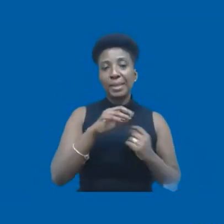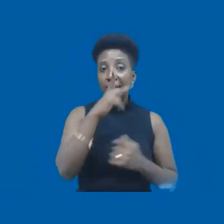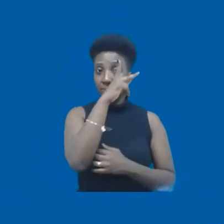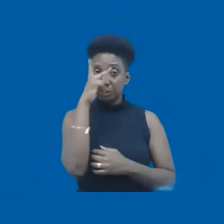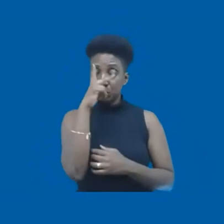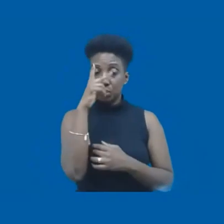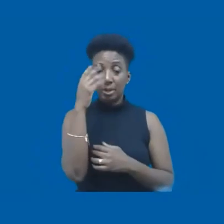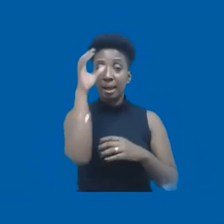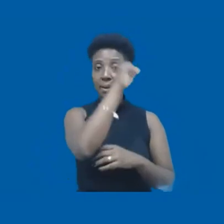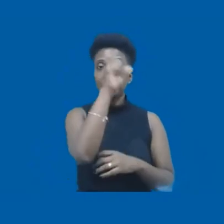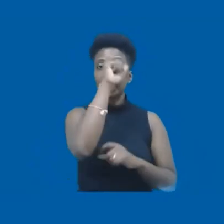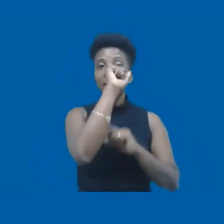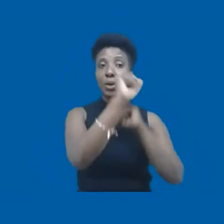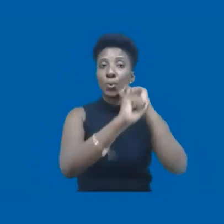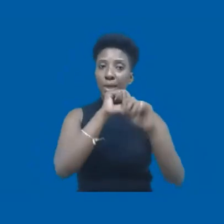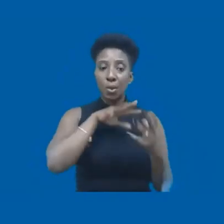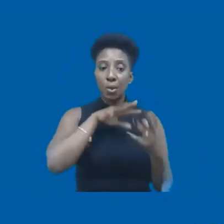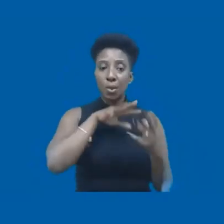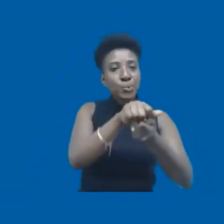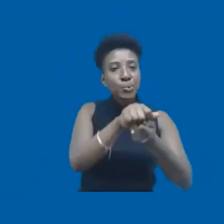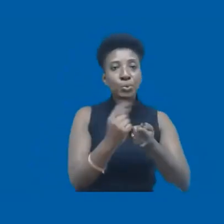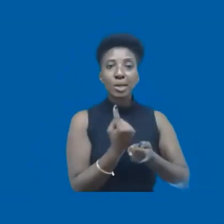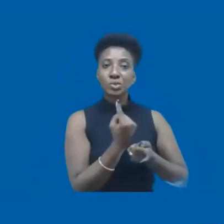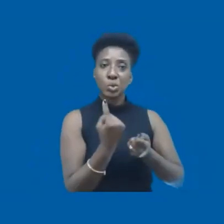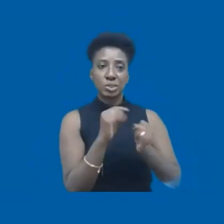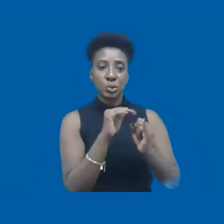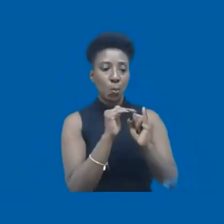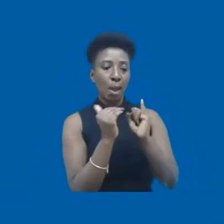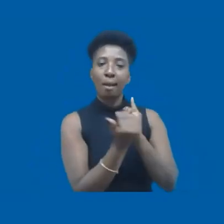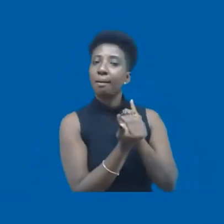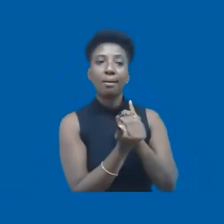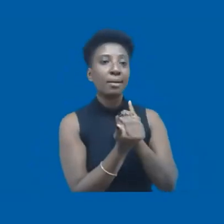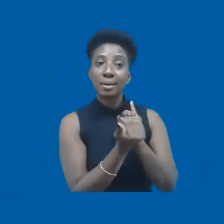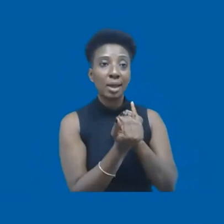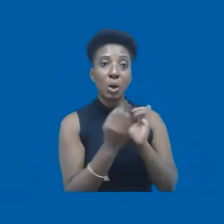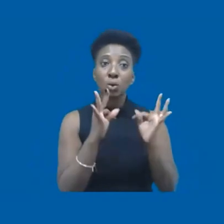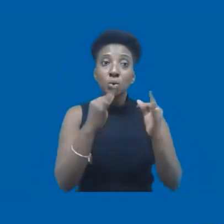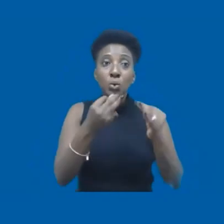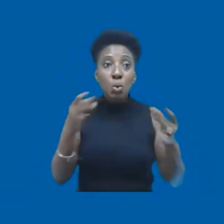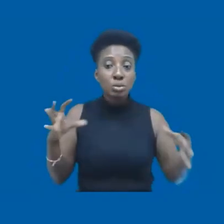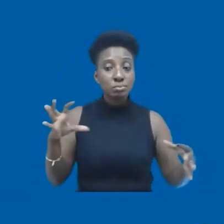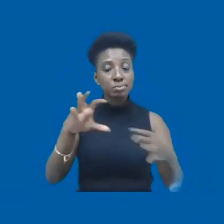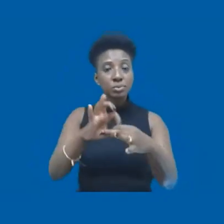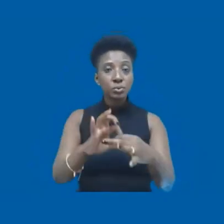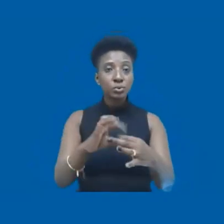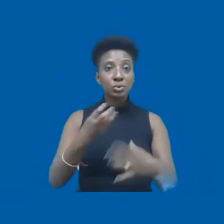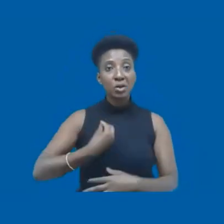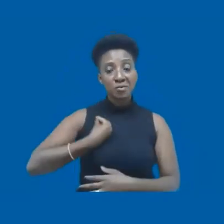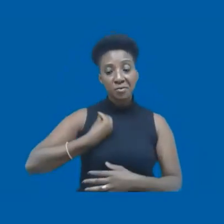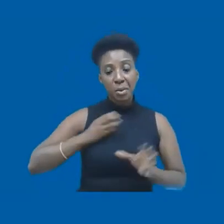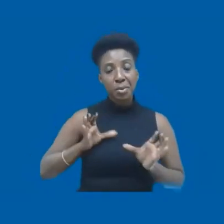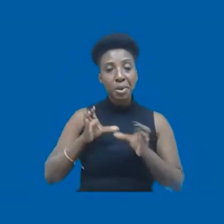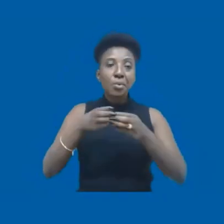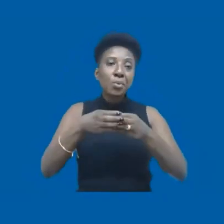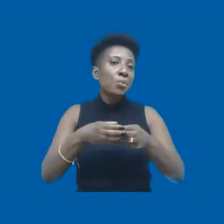é uma ilha. Eu sou porque nós somos. Ele fala gesticulando bastante. Nós vivemos em comunidade.